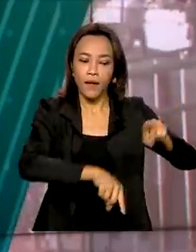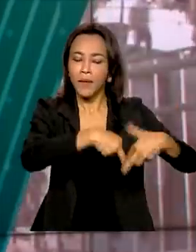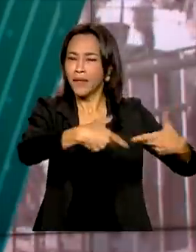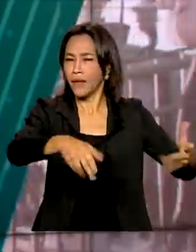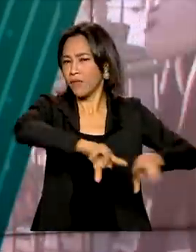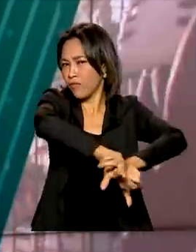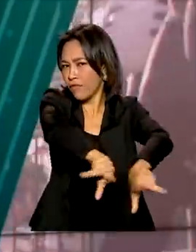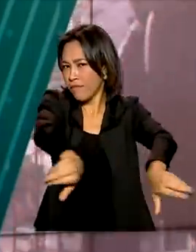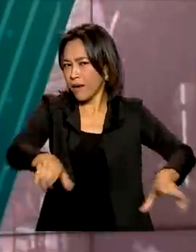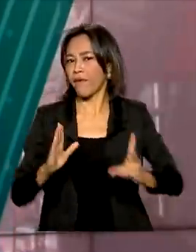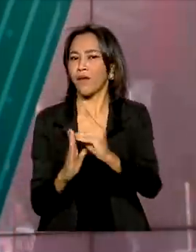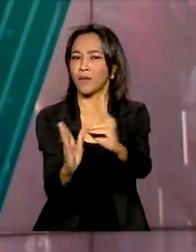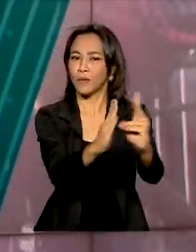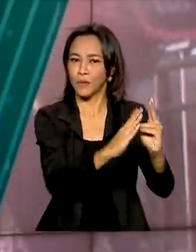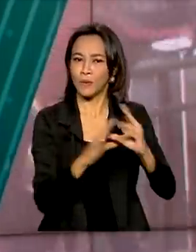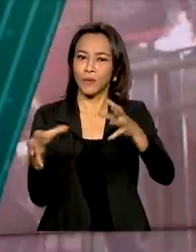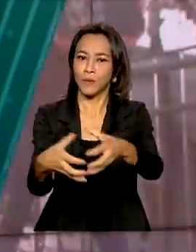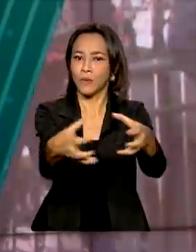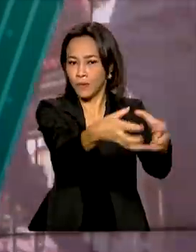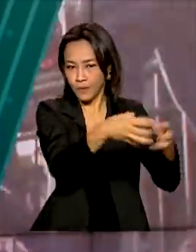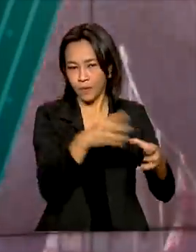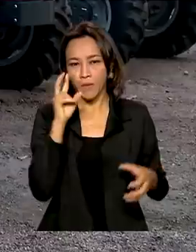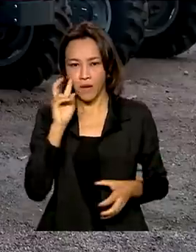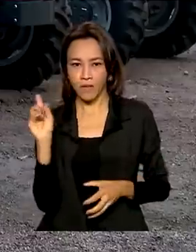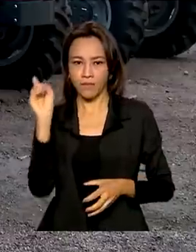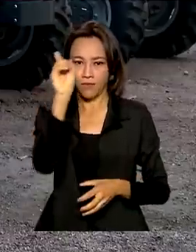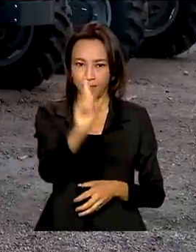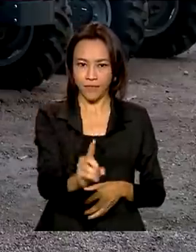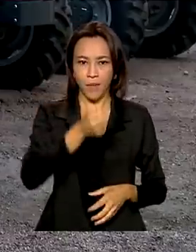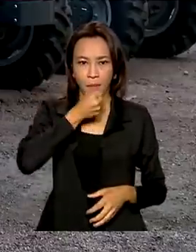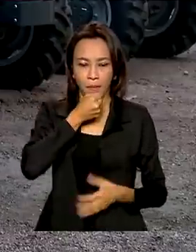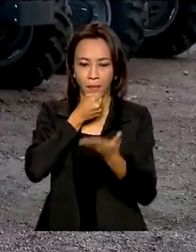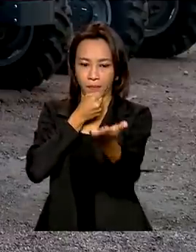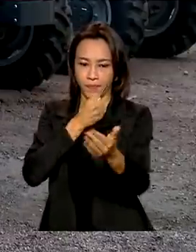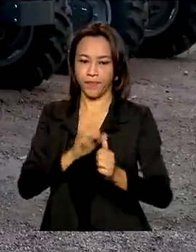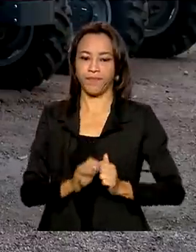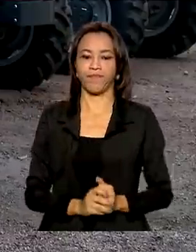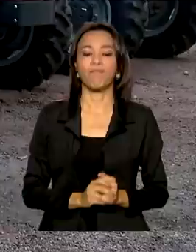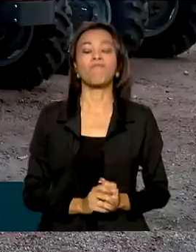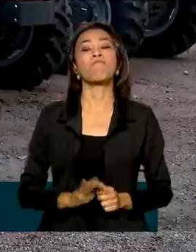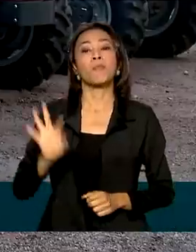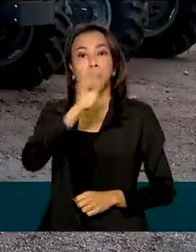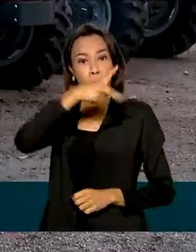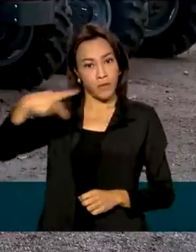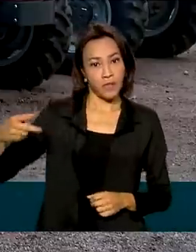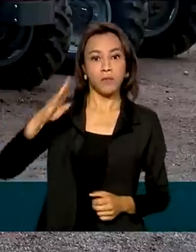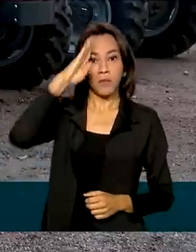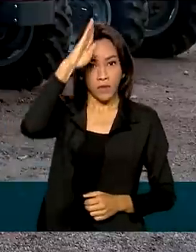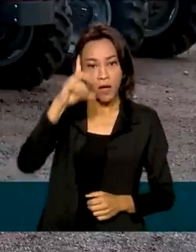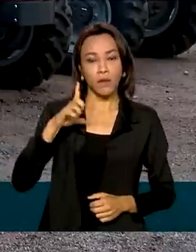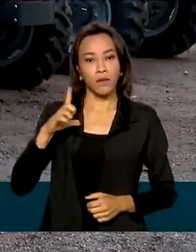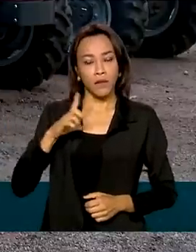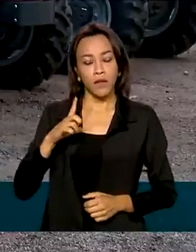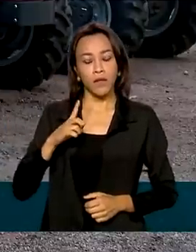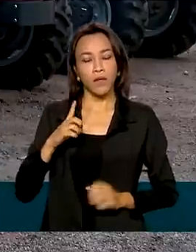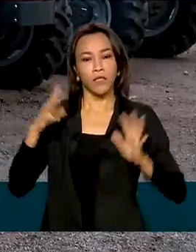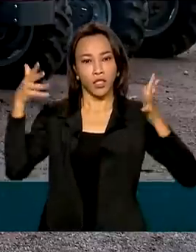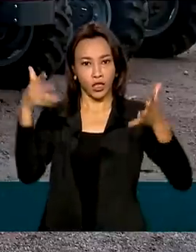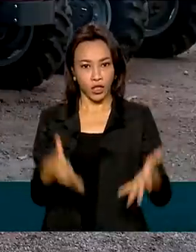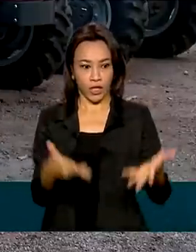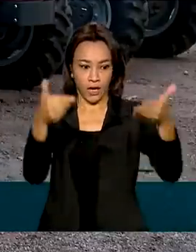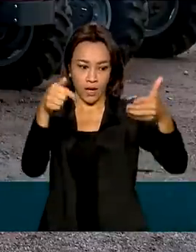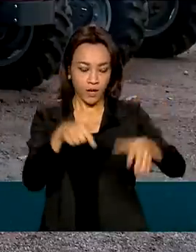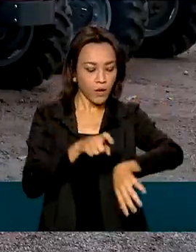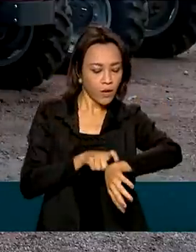lá e tem mais informações é a repórter Cláudia Boiunga. O presidente Jair Bolsonaro tem previsão de chegada em Cuiabá